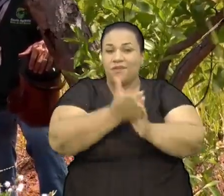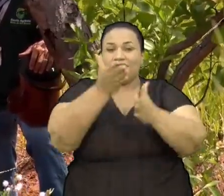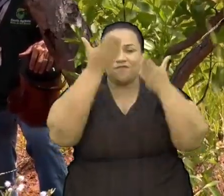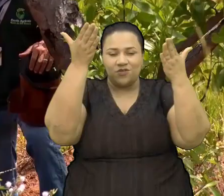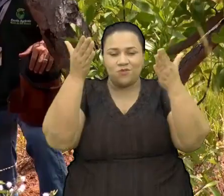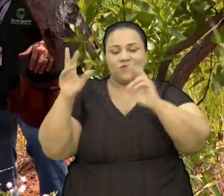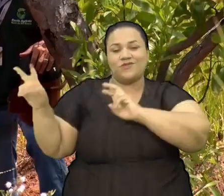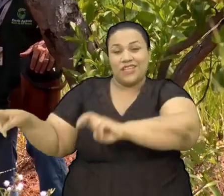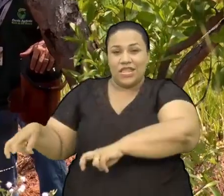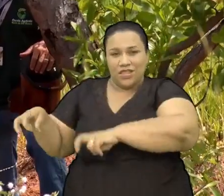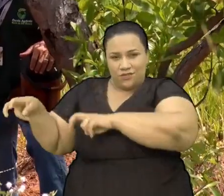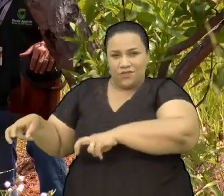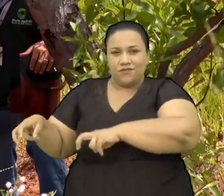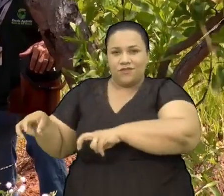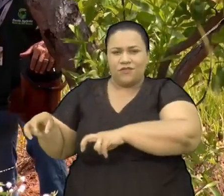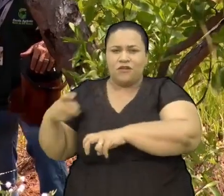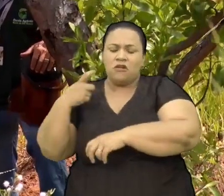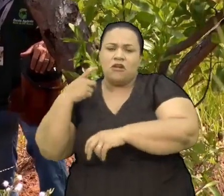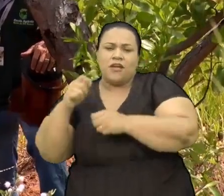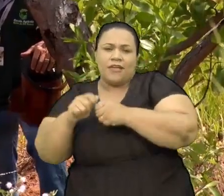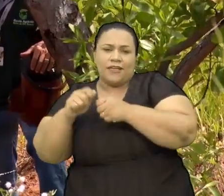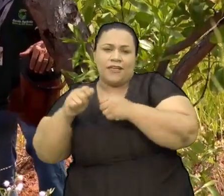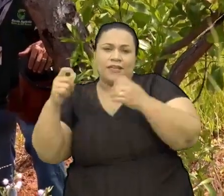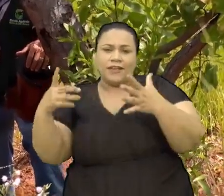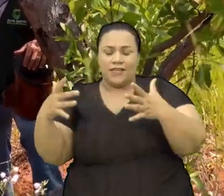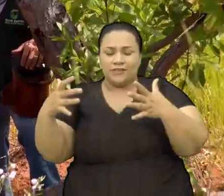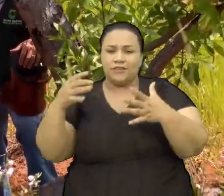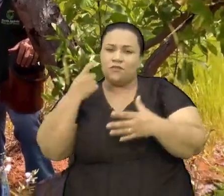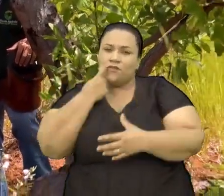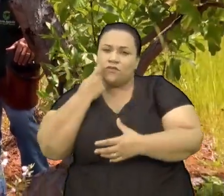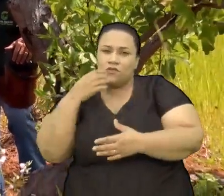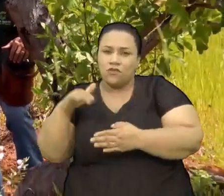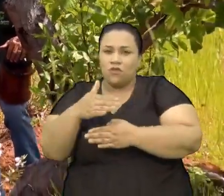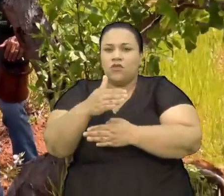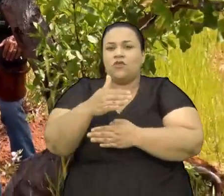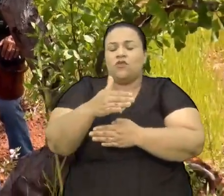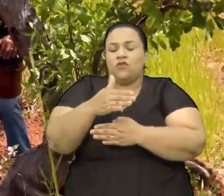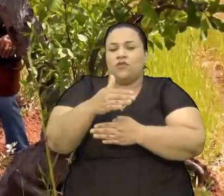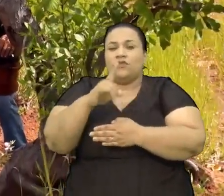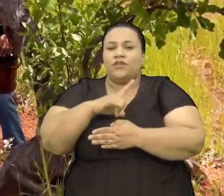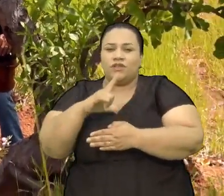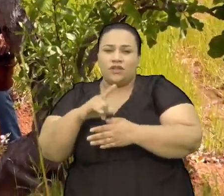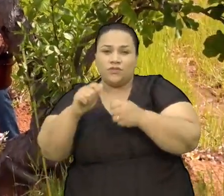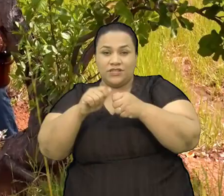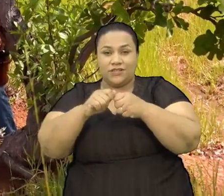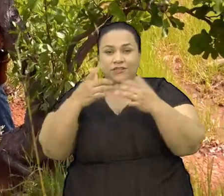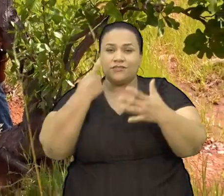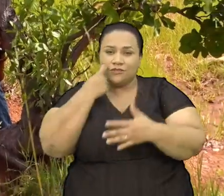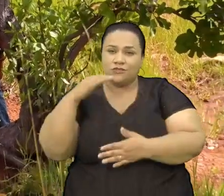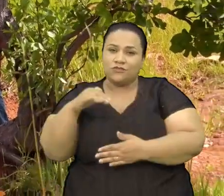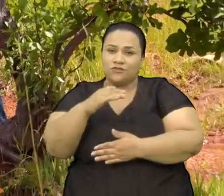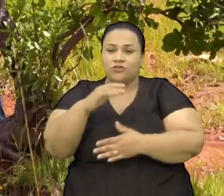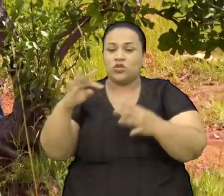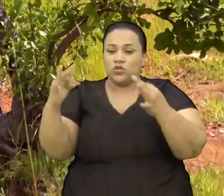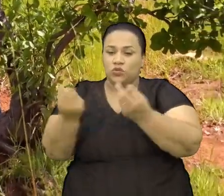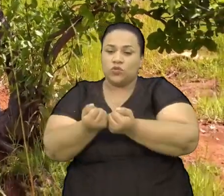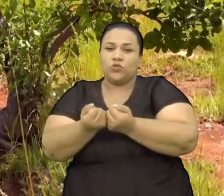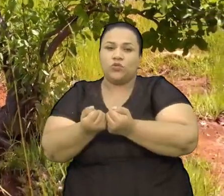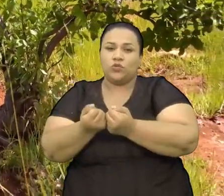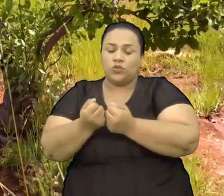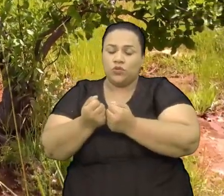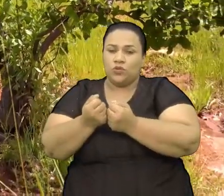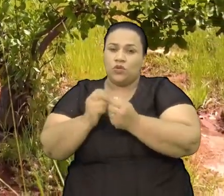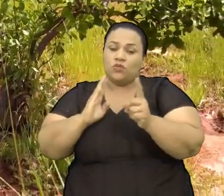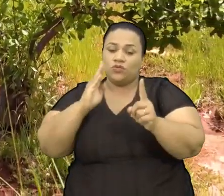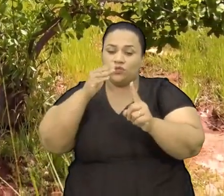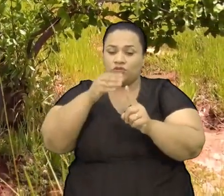Da agricultura Da pecuária Teremos aqui Os tanques de peixe Tudo aquilo que remete A